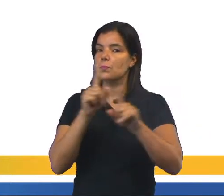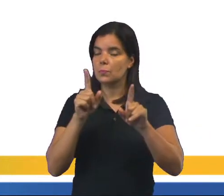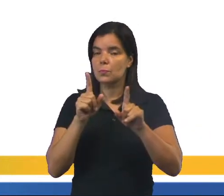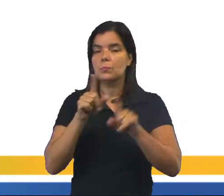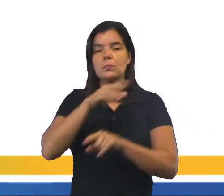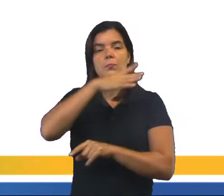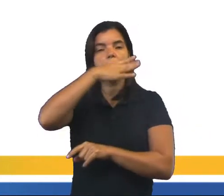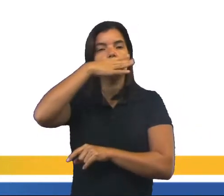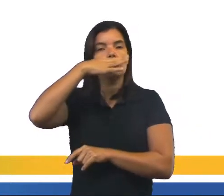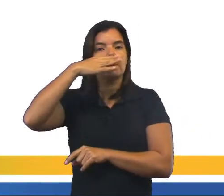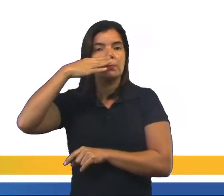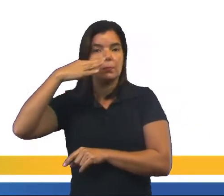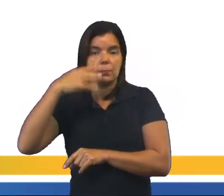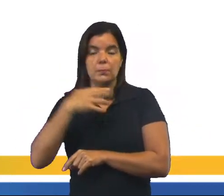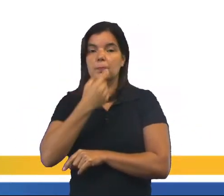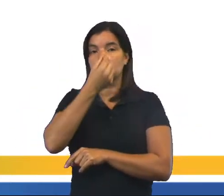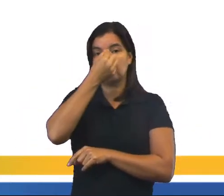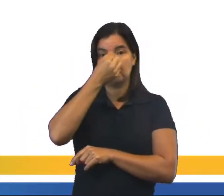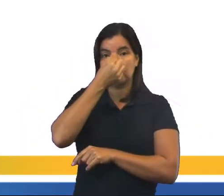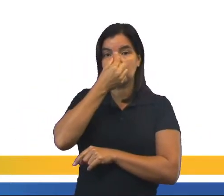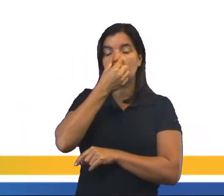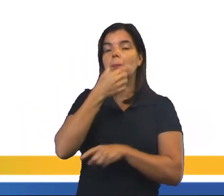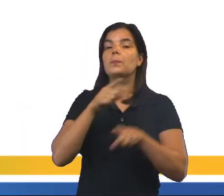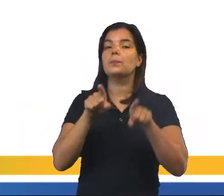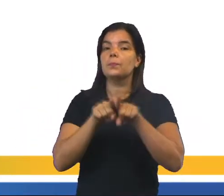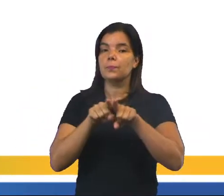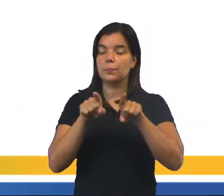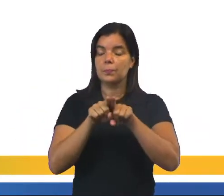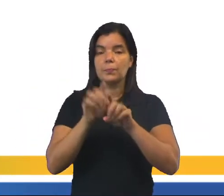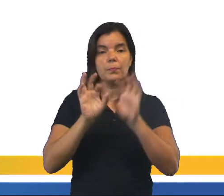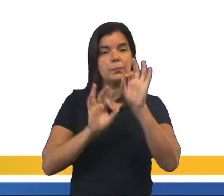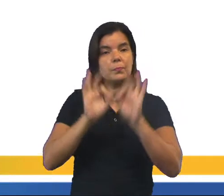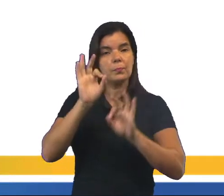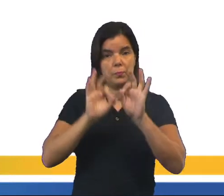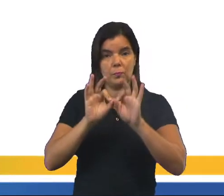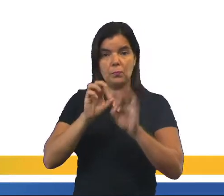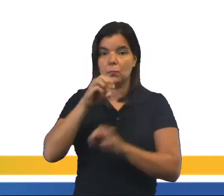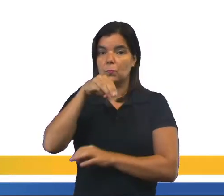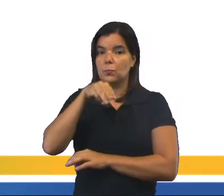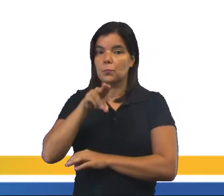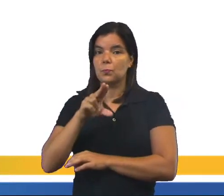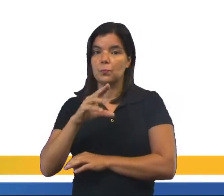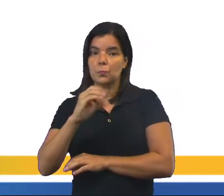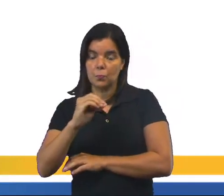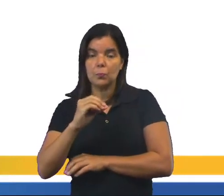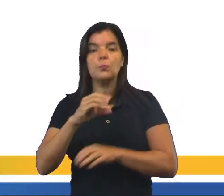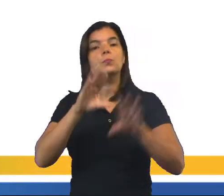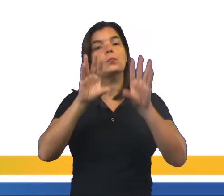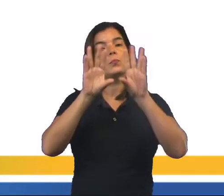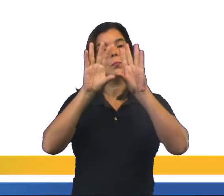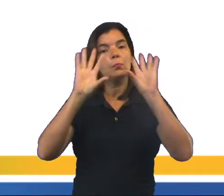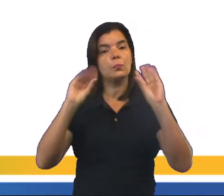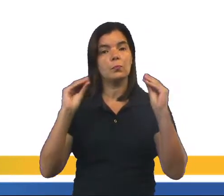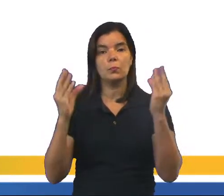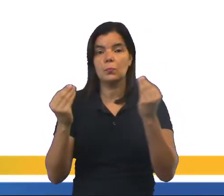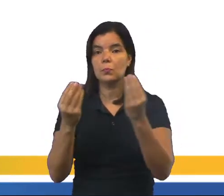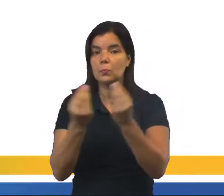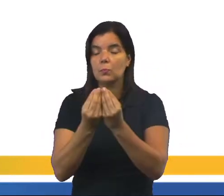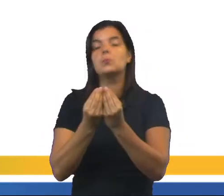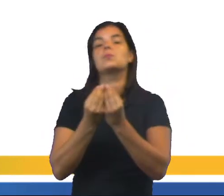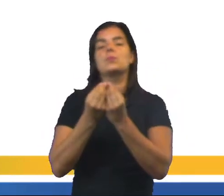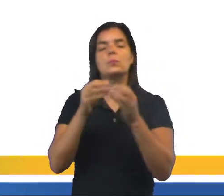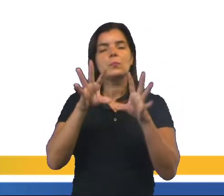cheiros. Nessa cavidade também é reproduzido o muco, substância que é responsável por